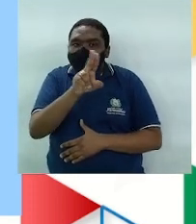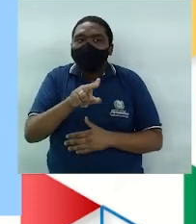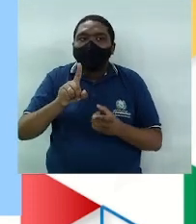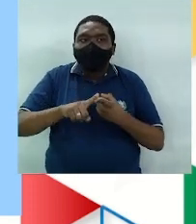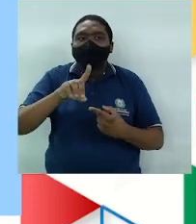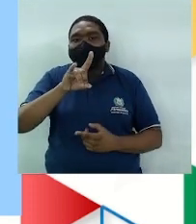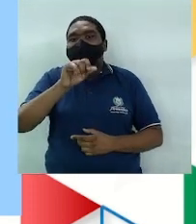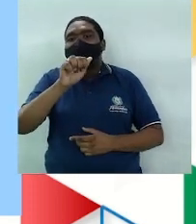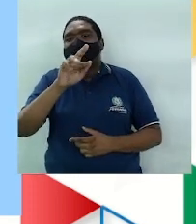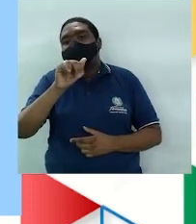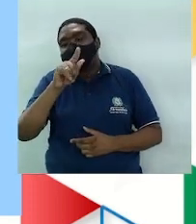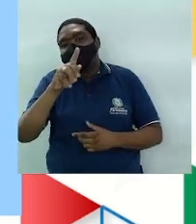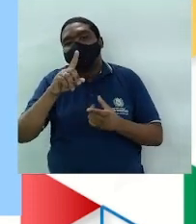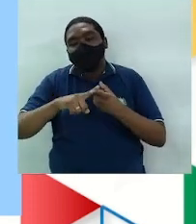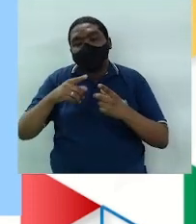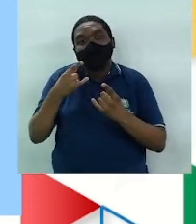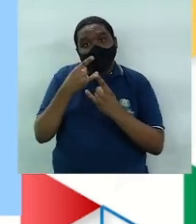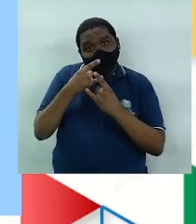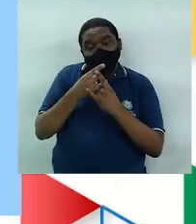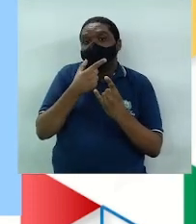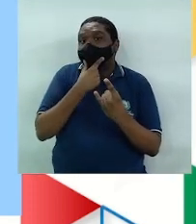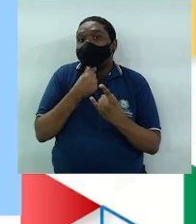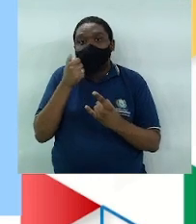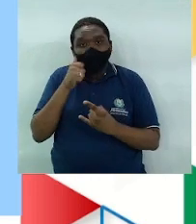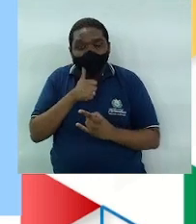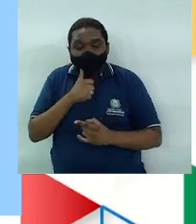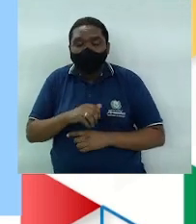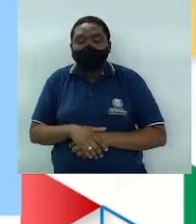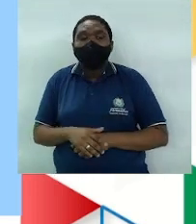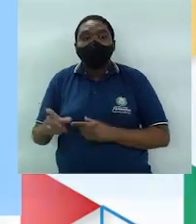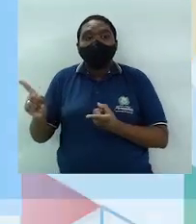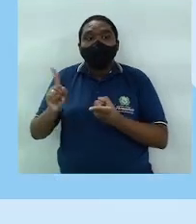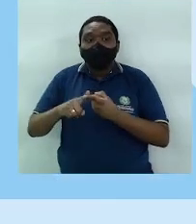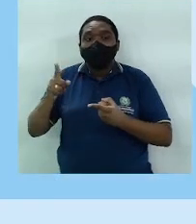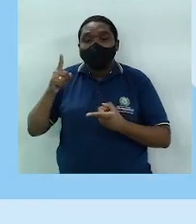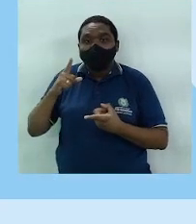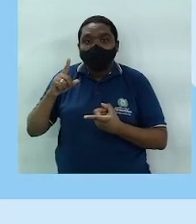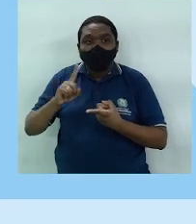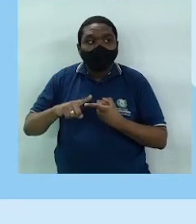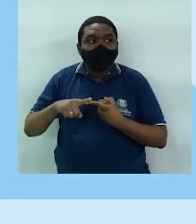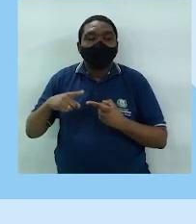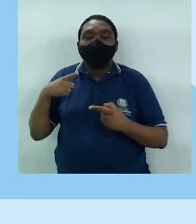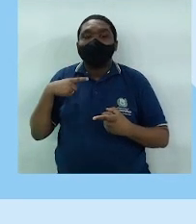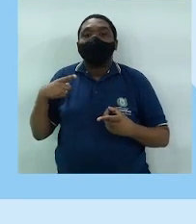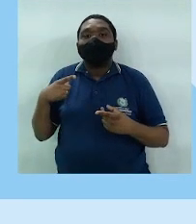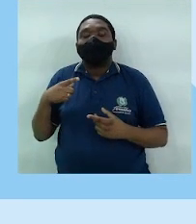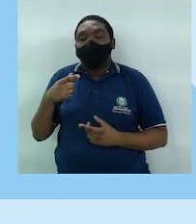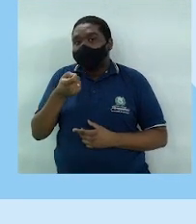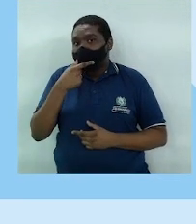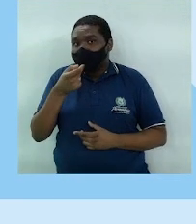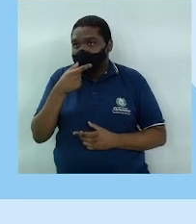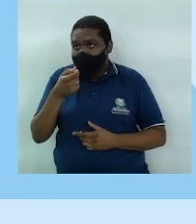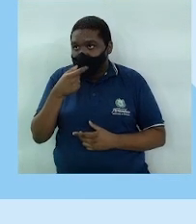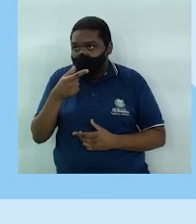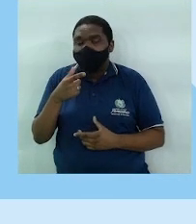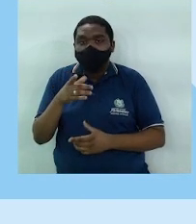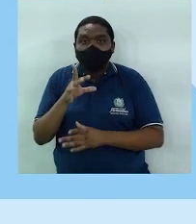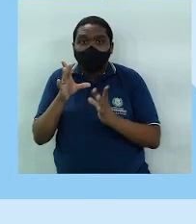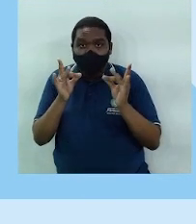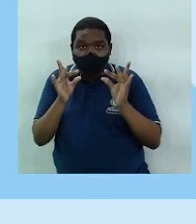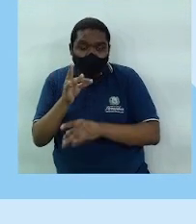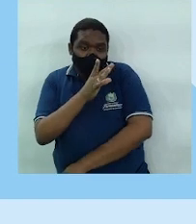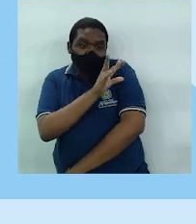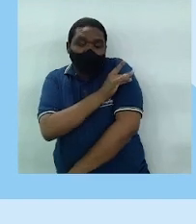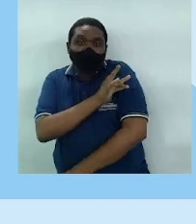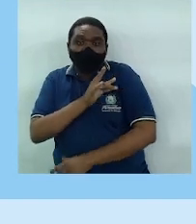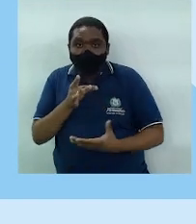e o preservativo masculino e o feminino. Os métodos hormonais, nós temos a pílula, o adesivo e o anel